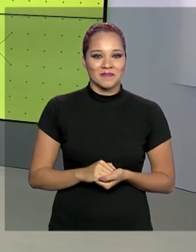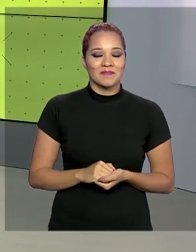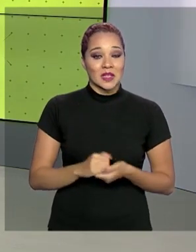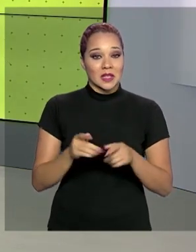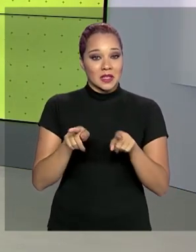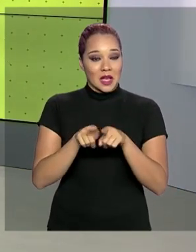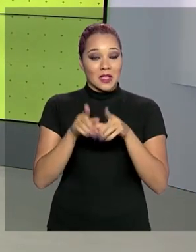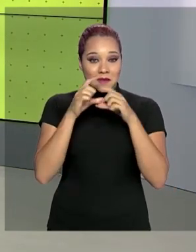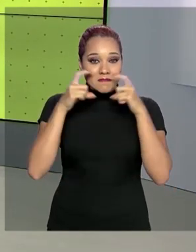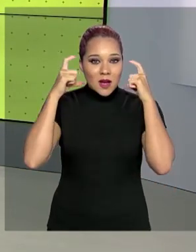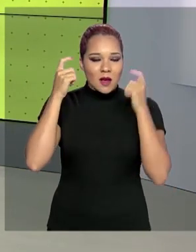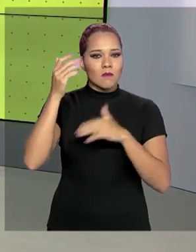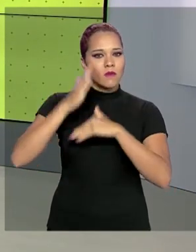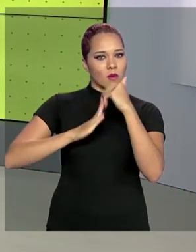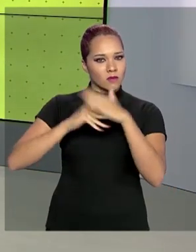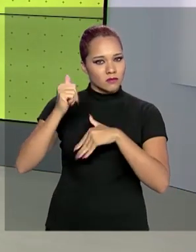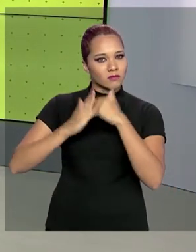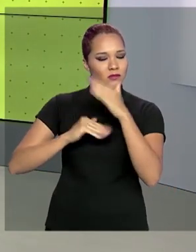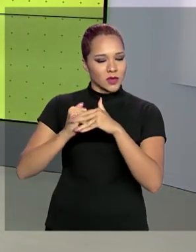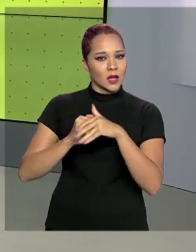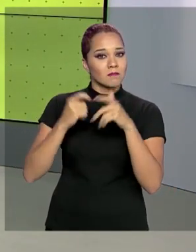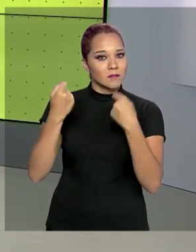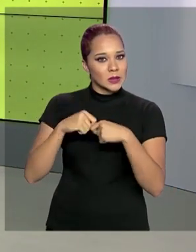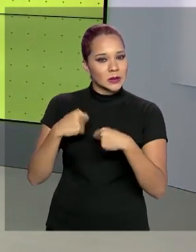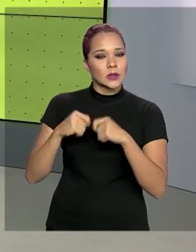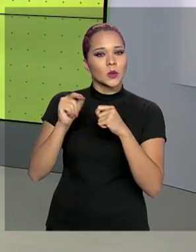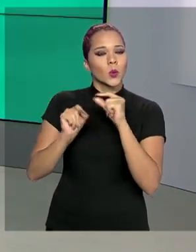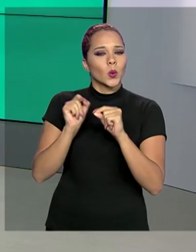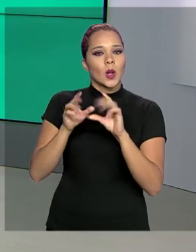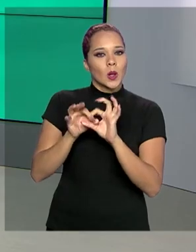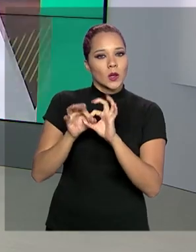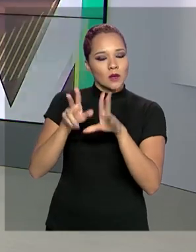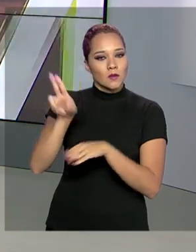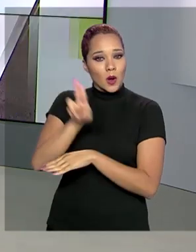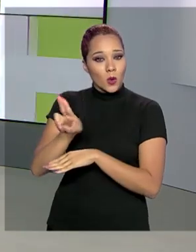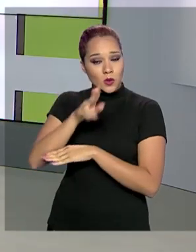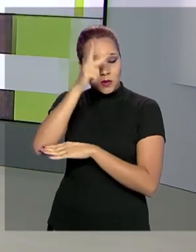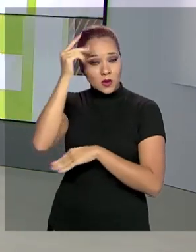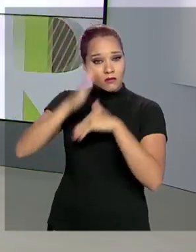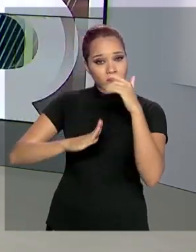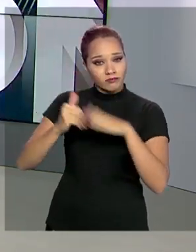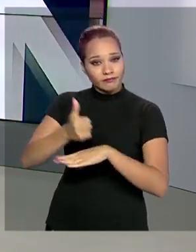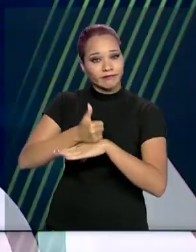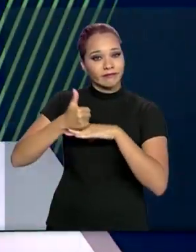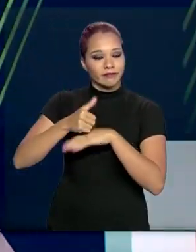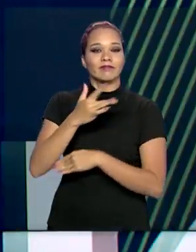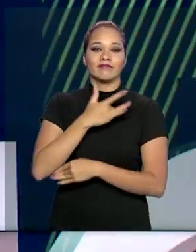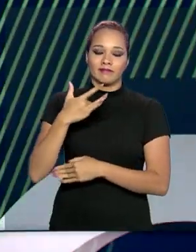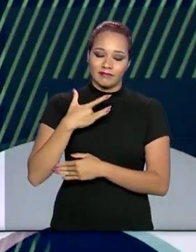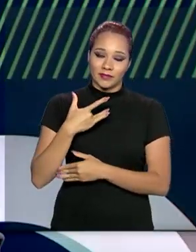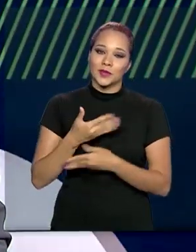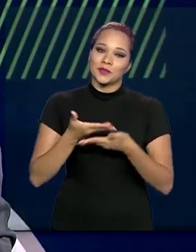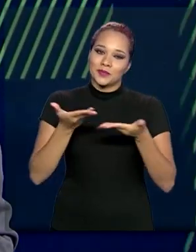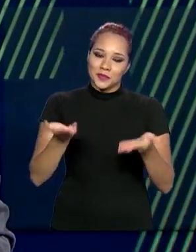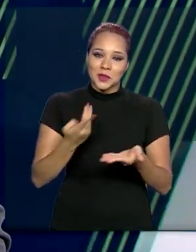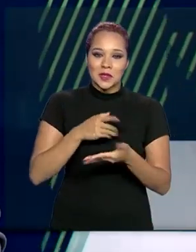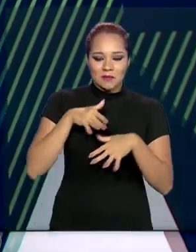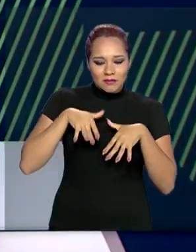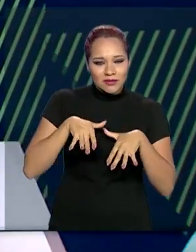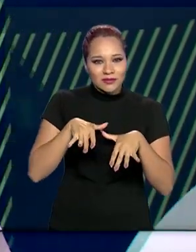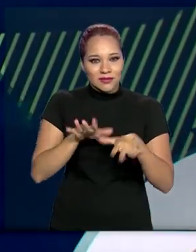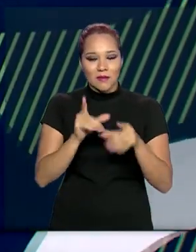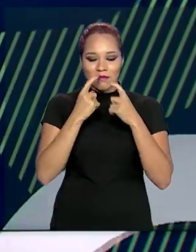As máscaras profissionais devem estar disponíveis para o uso dos profissionais de saúde. Por isso, a confecção de